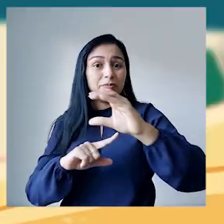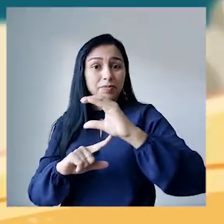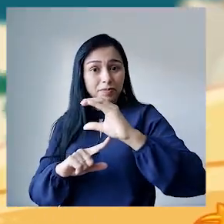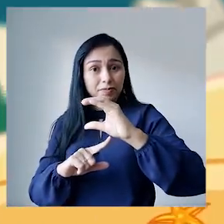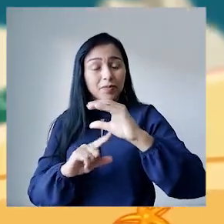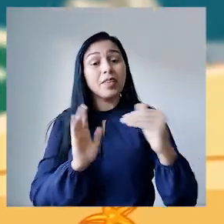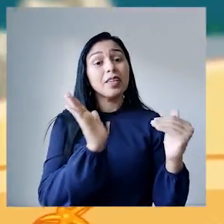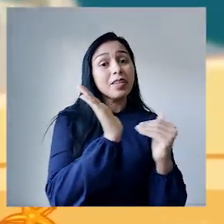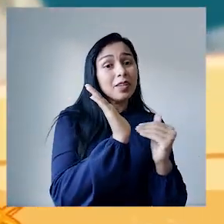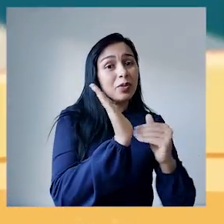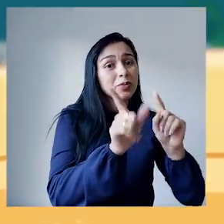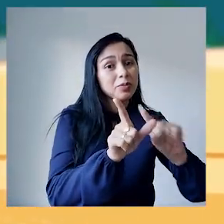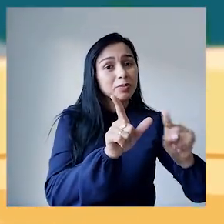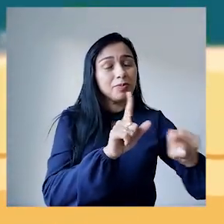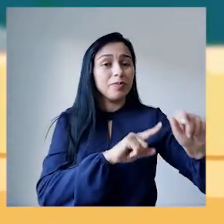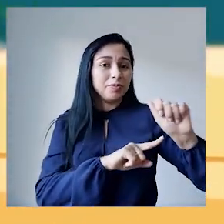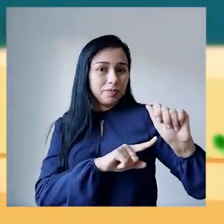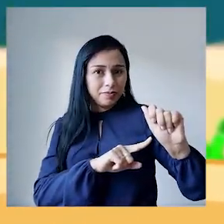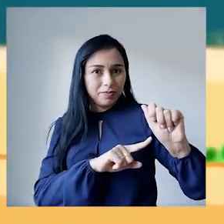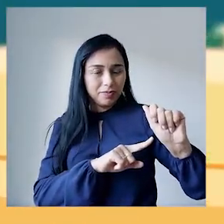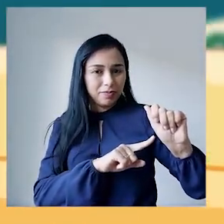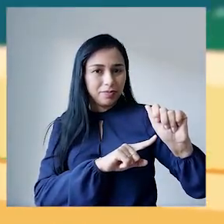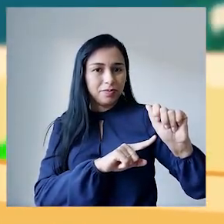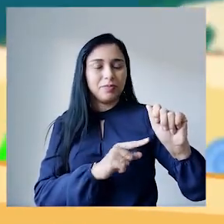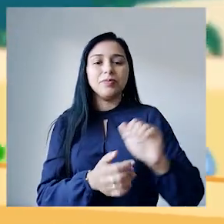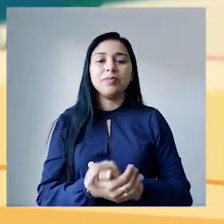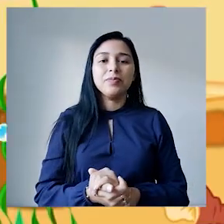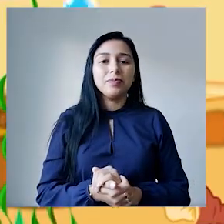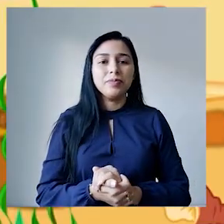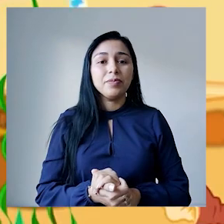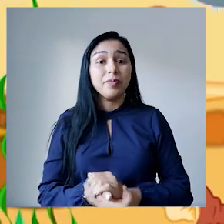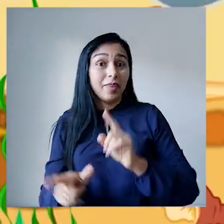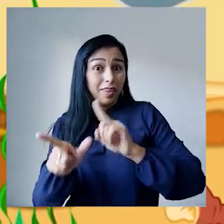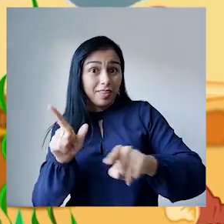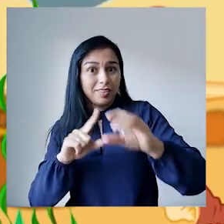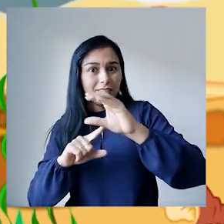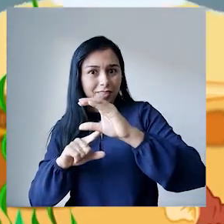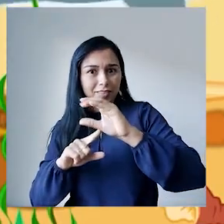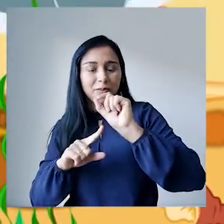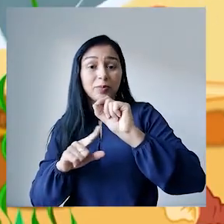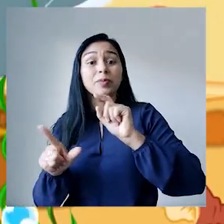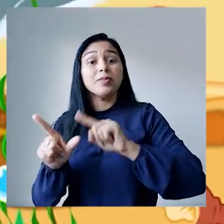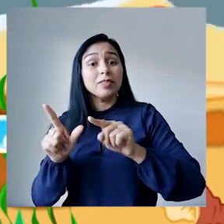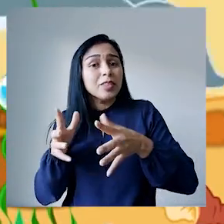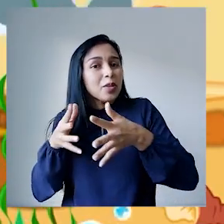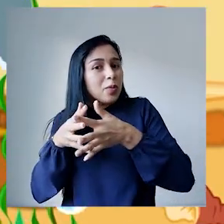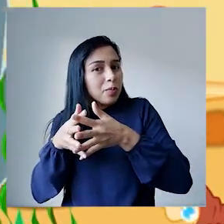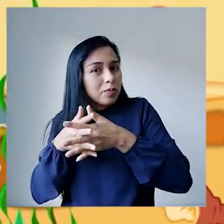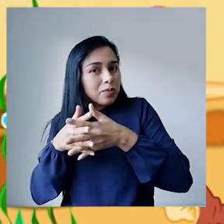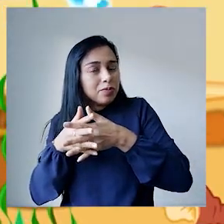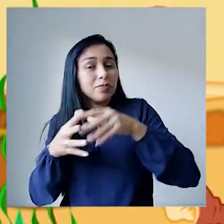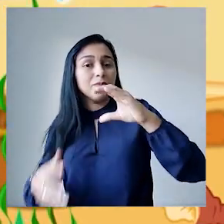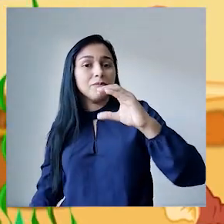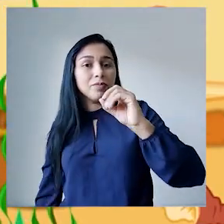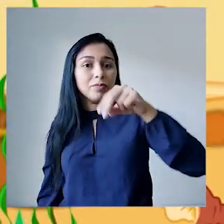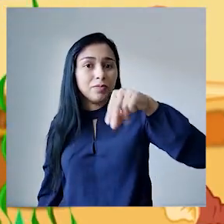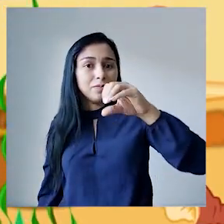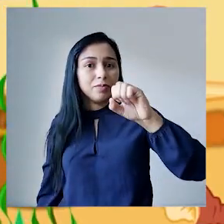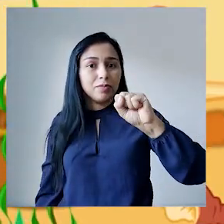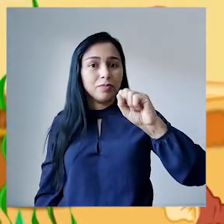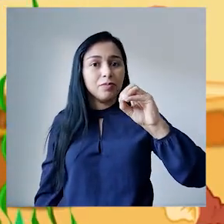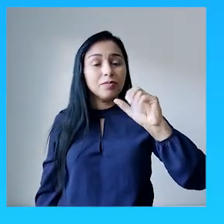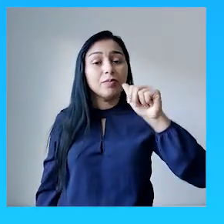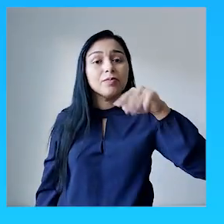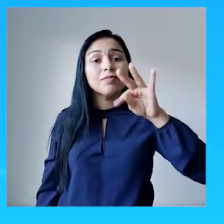e a letrinha final A. A letrinha C é uma consoante. E como todas as